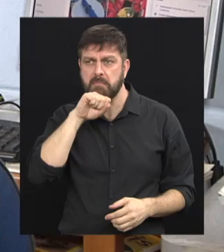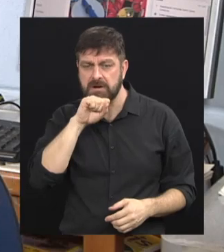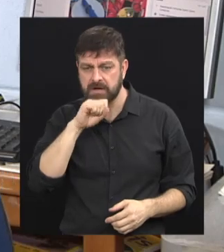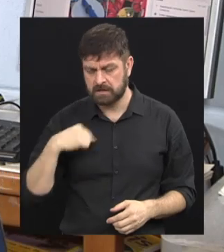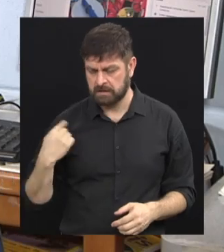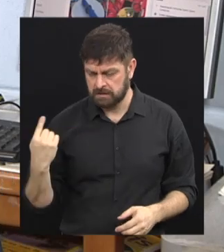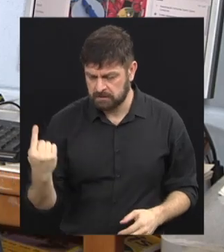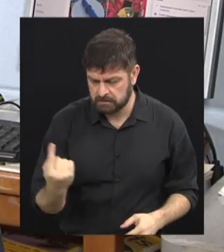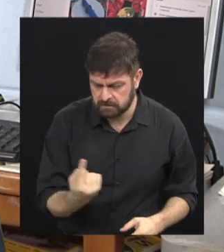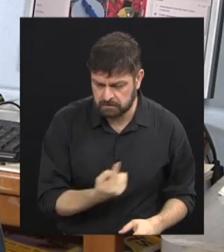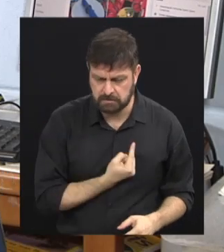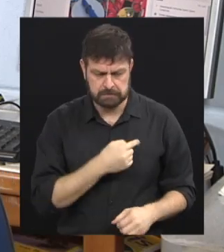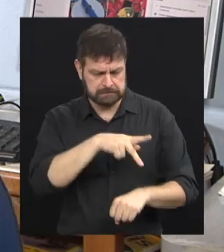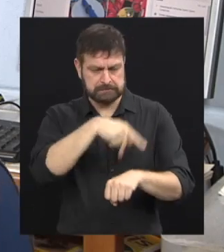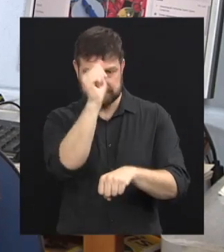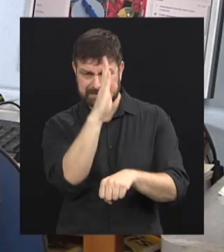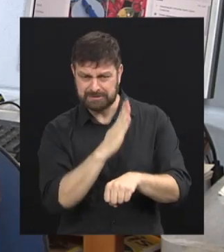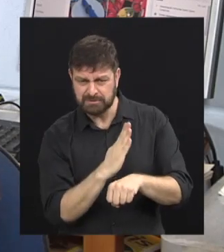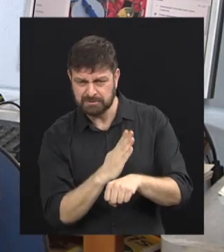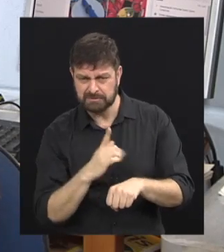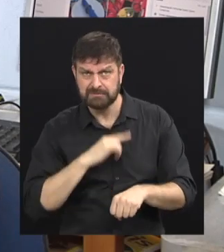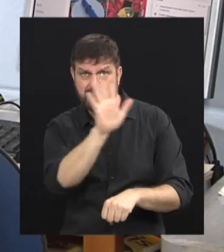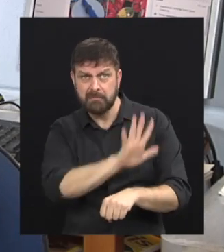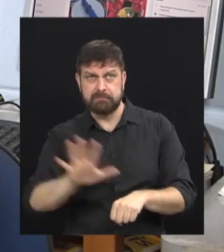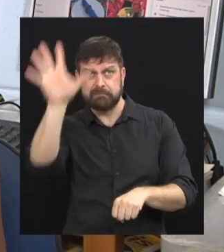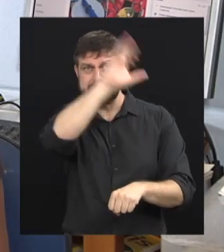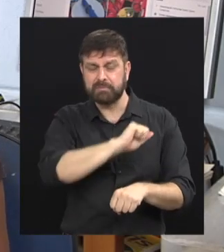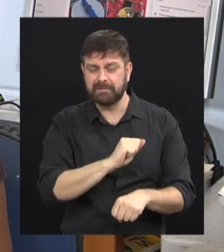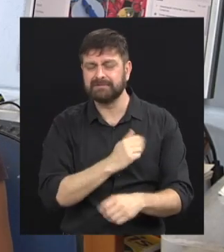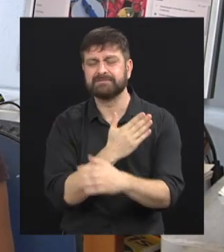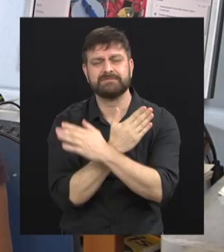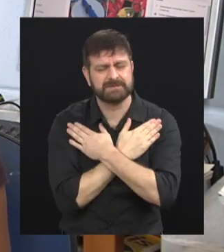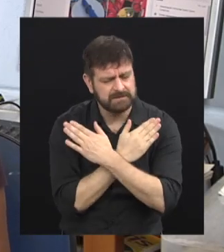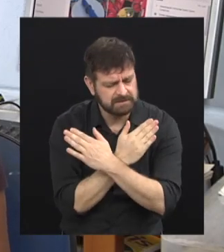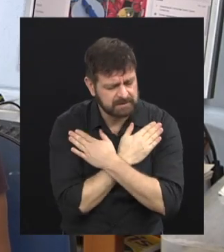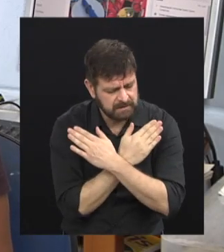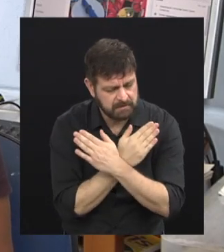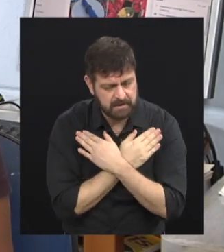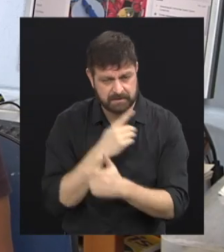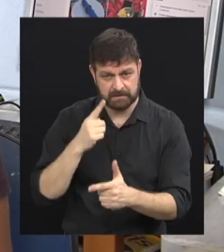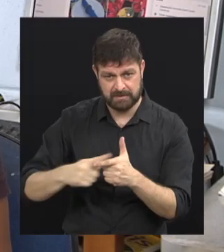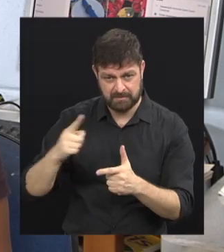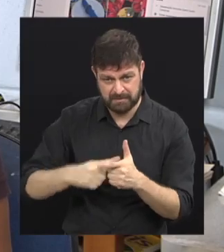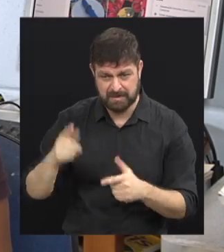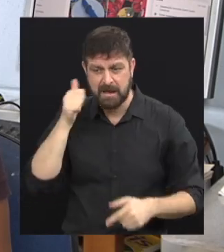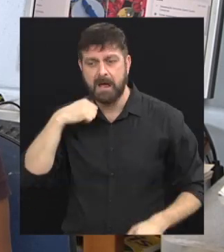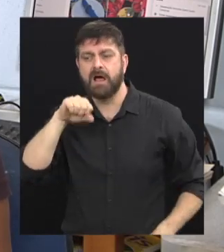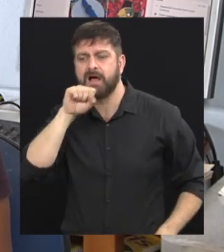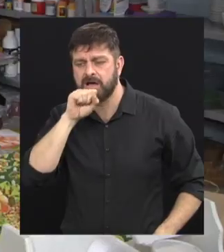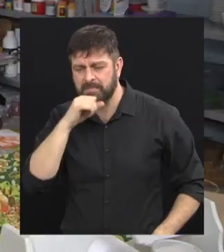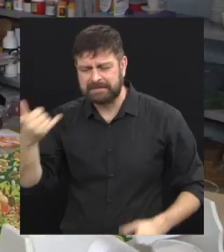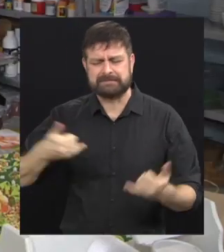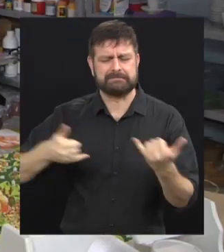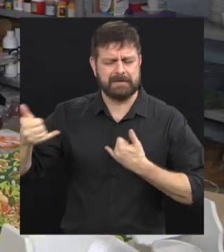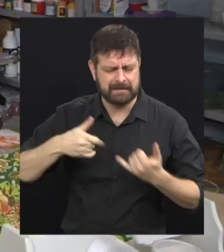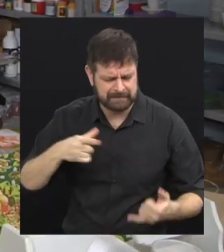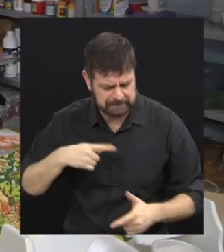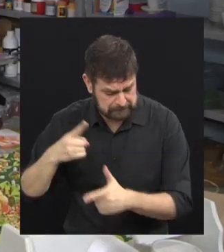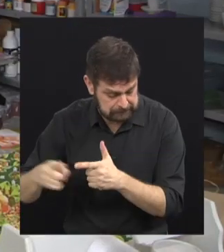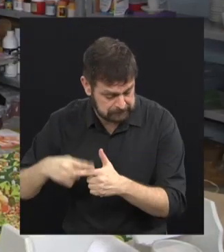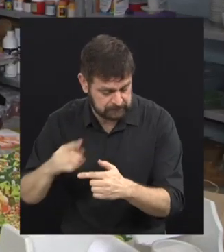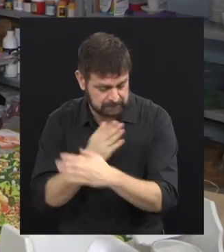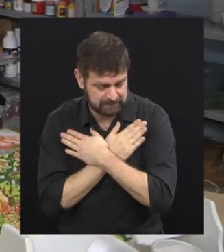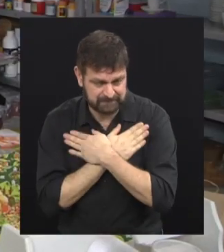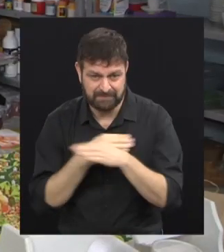no nosso... no país todo, mas é o desemprego, né? Com elas é muito grande, também. A